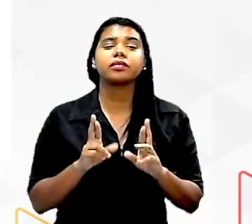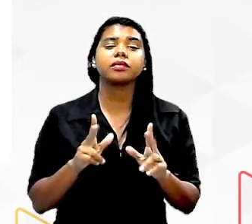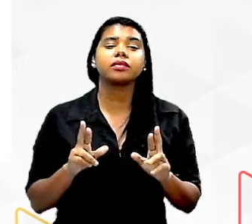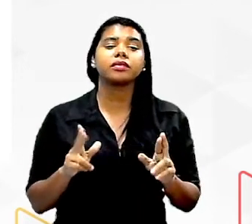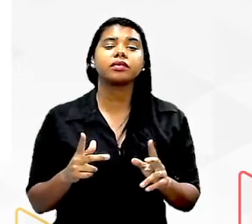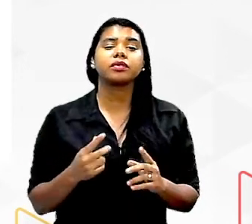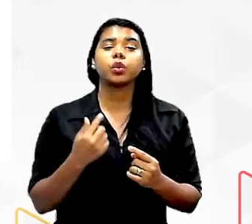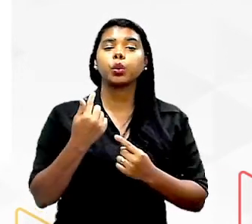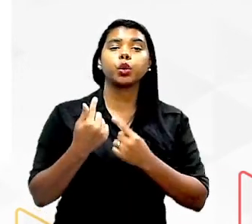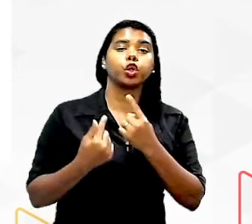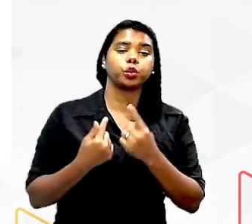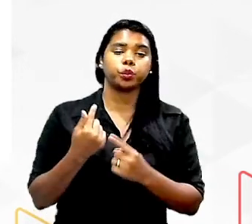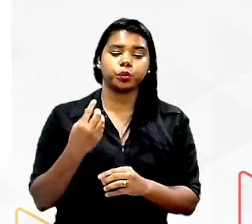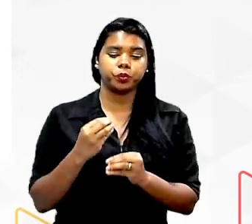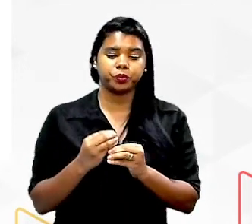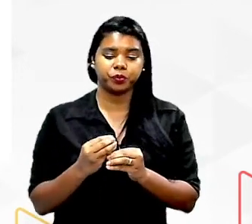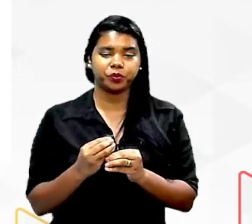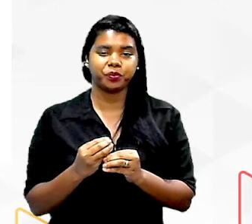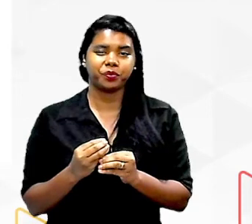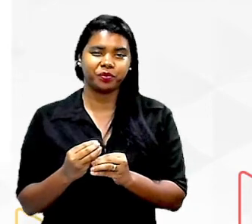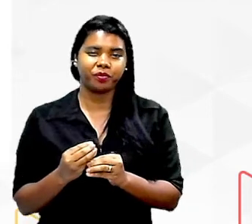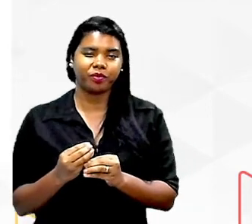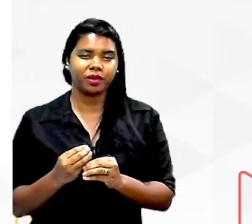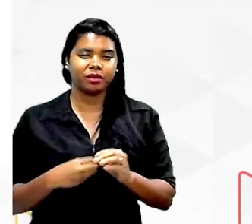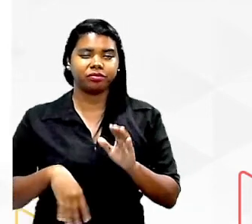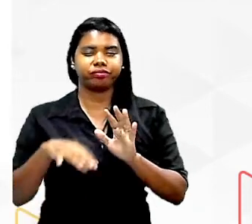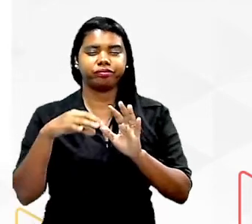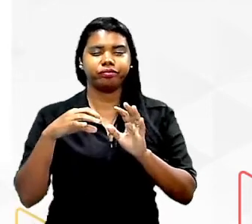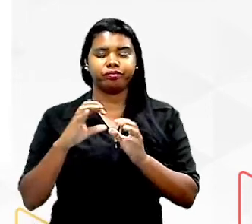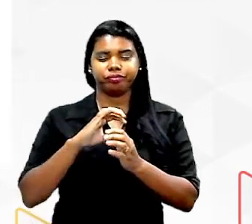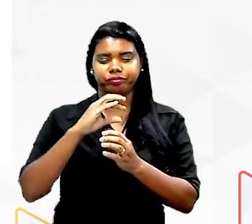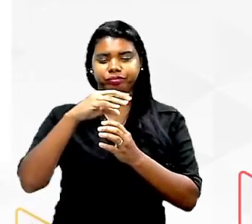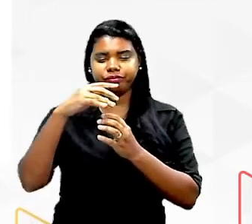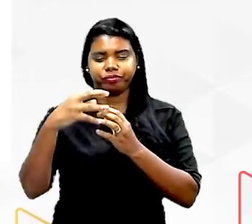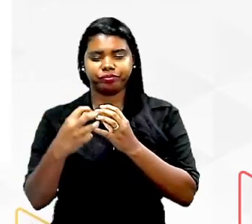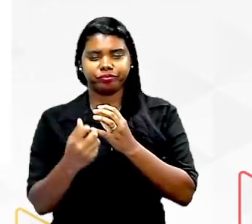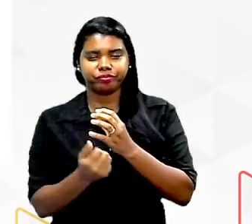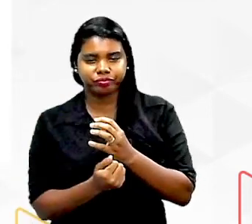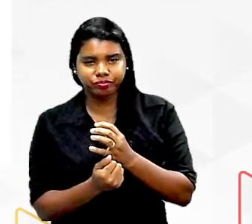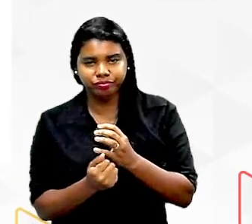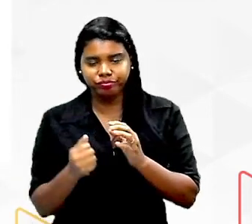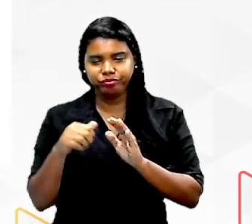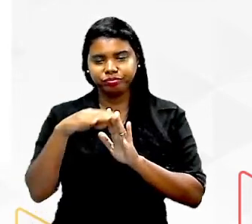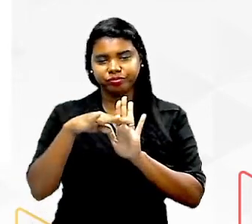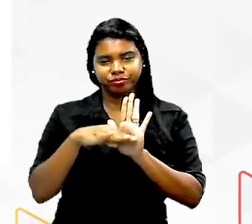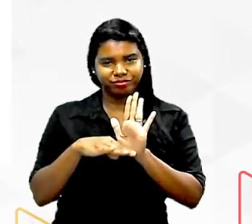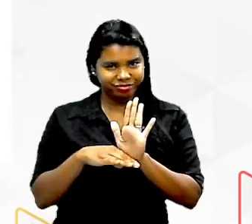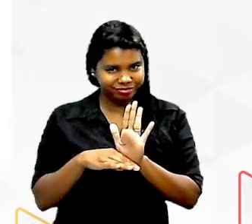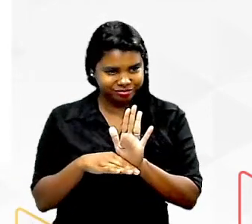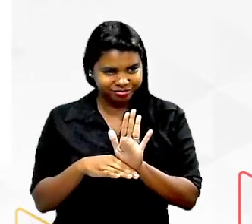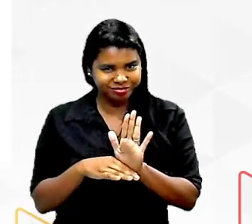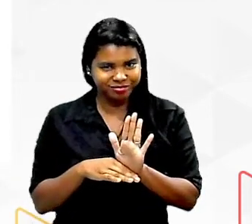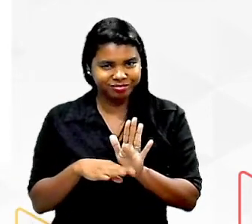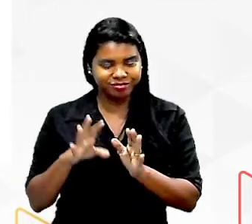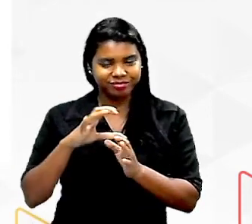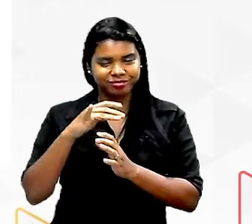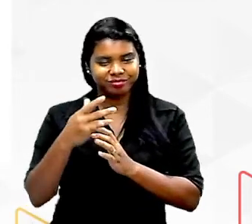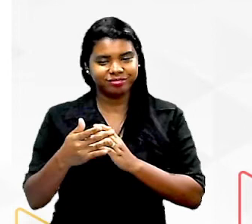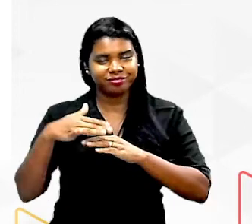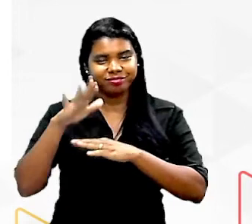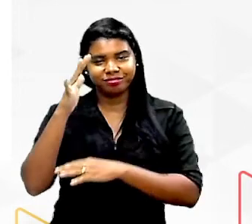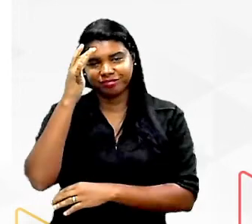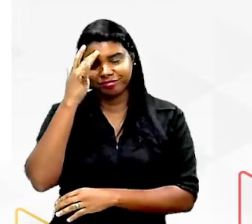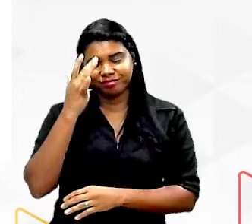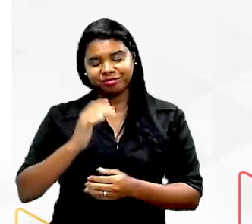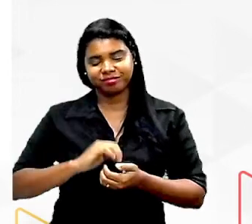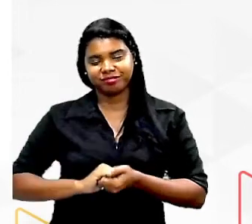um pro outro é que nas cadeias saturadas as moléculas elas são mais planas elas se aglomeram com muito mais facil